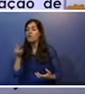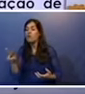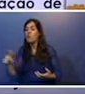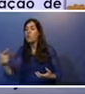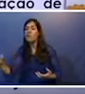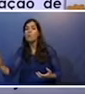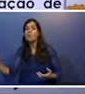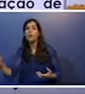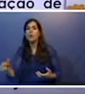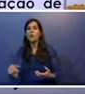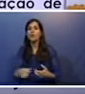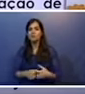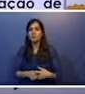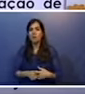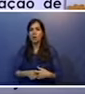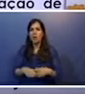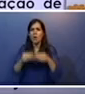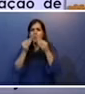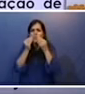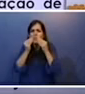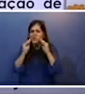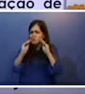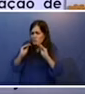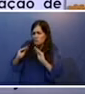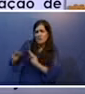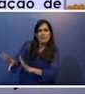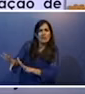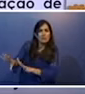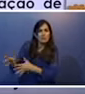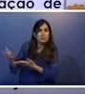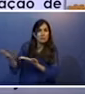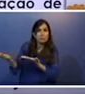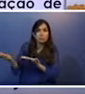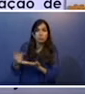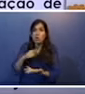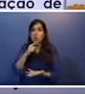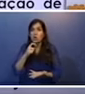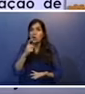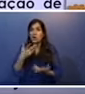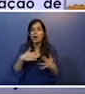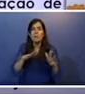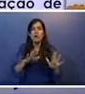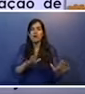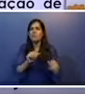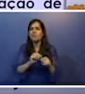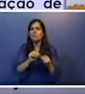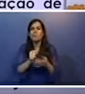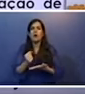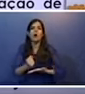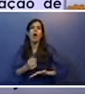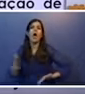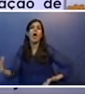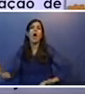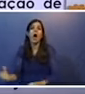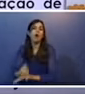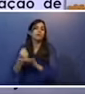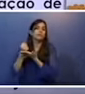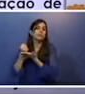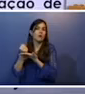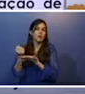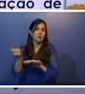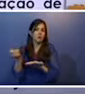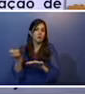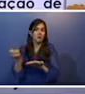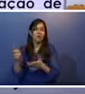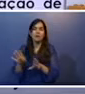ou a indiferença diante dos problemas dos outros. Ninguém ali parou de fato para socorrer ele. E perceber